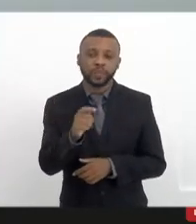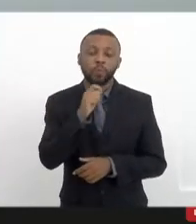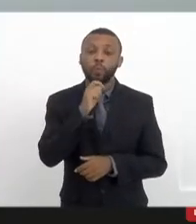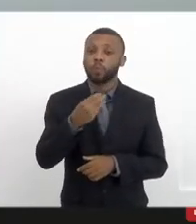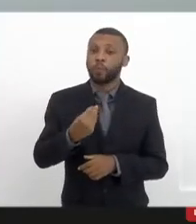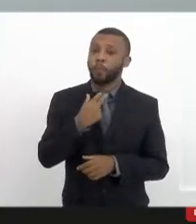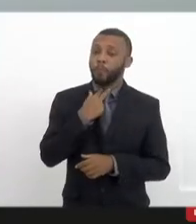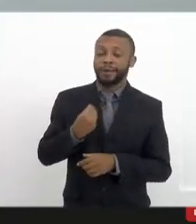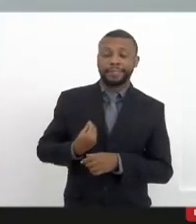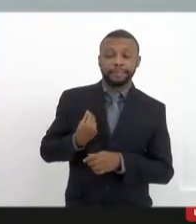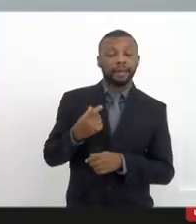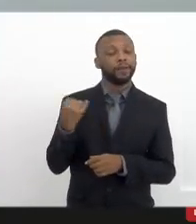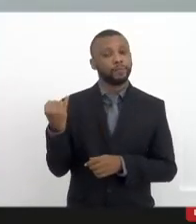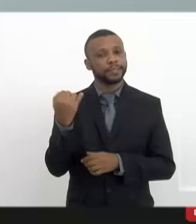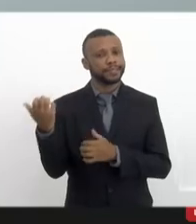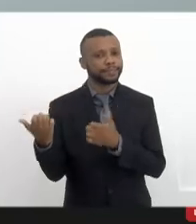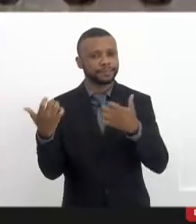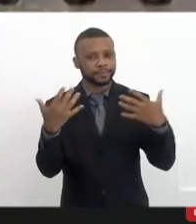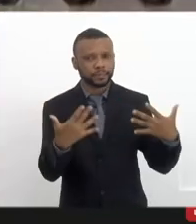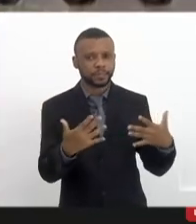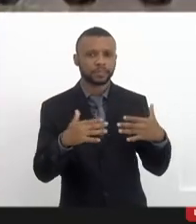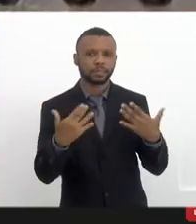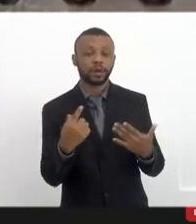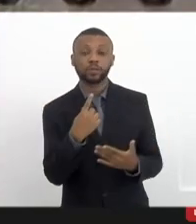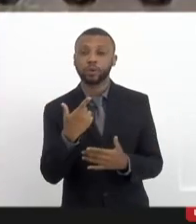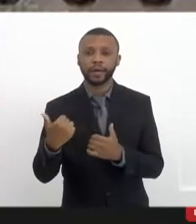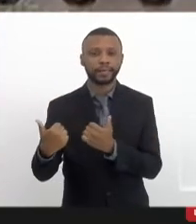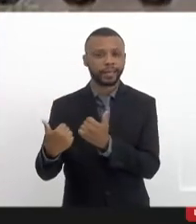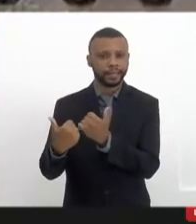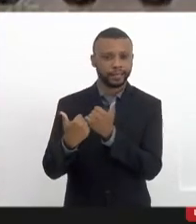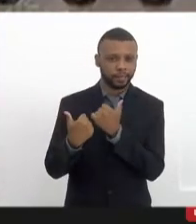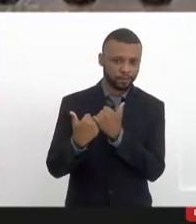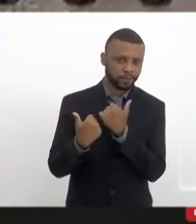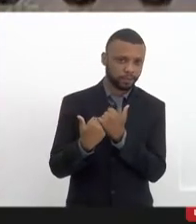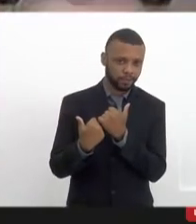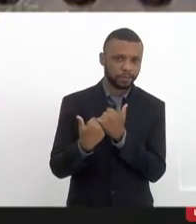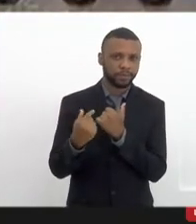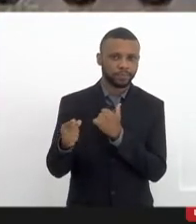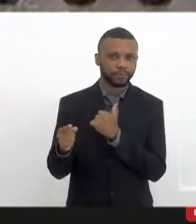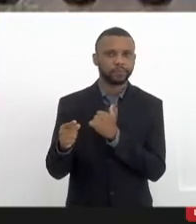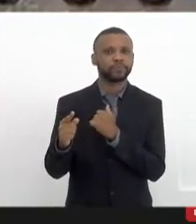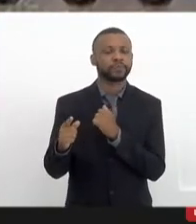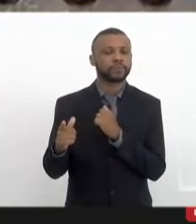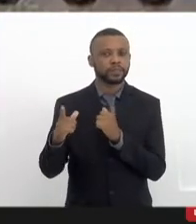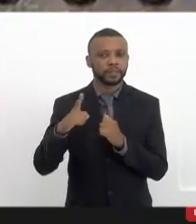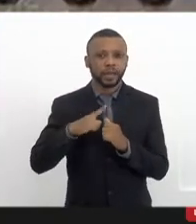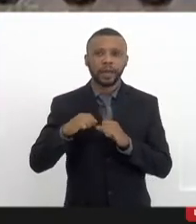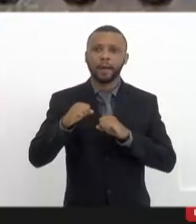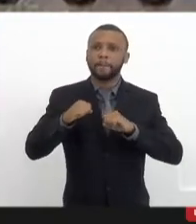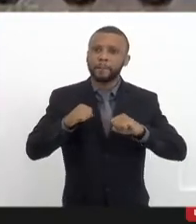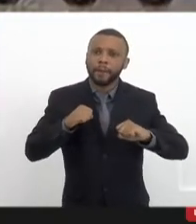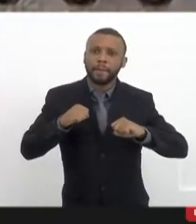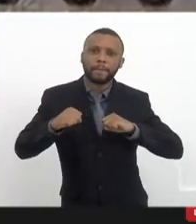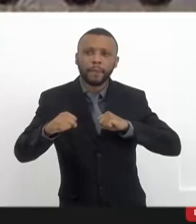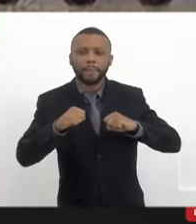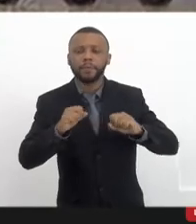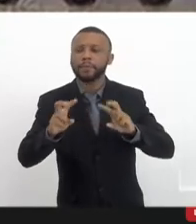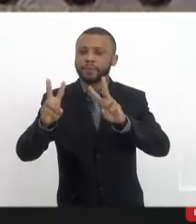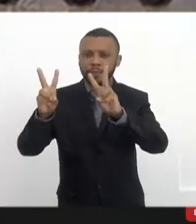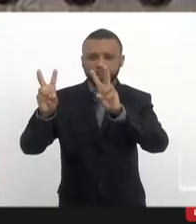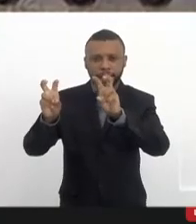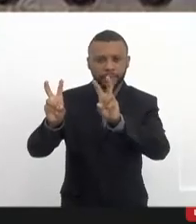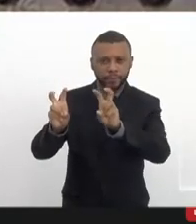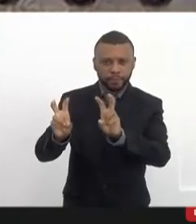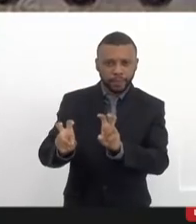dúvida. importante dizer isso. Então, a nossa assessoria, para além de ser militante do tema,